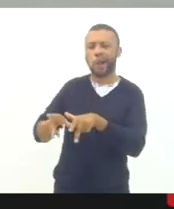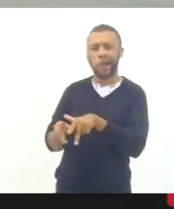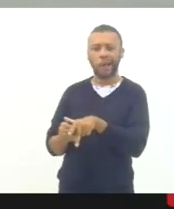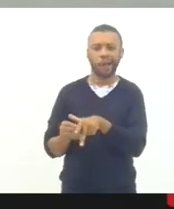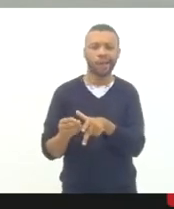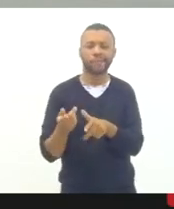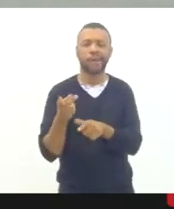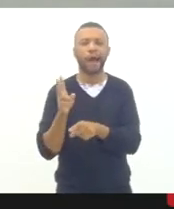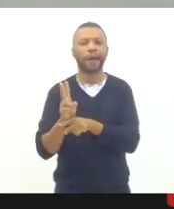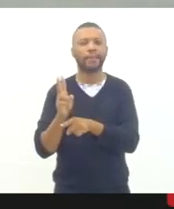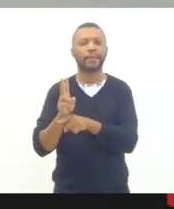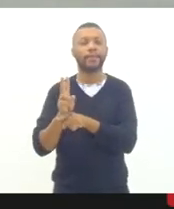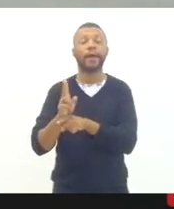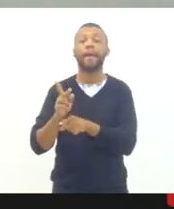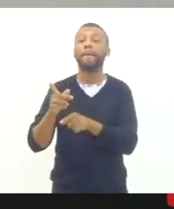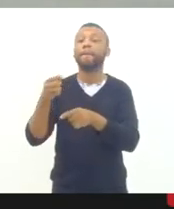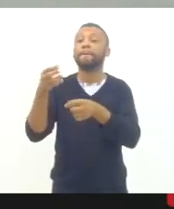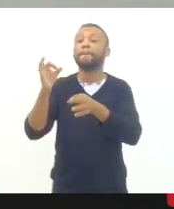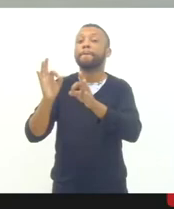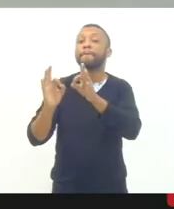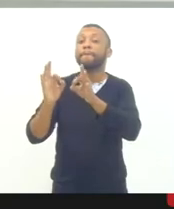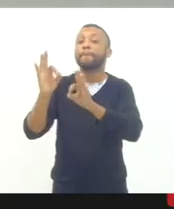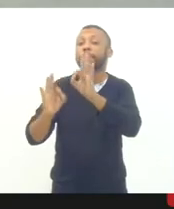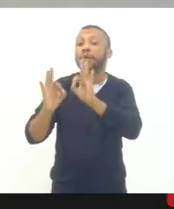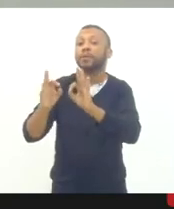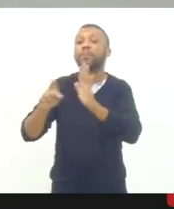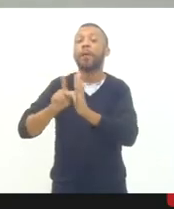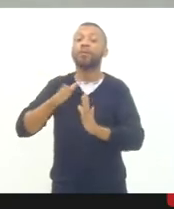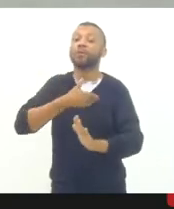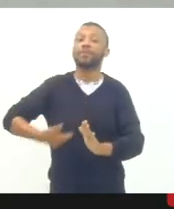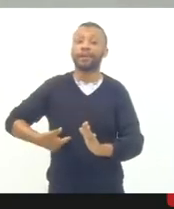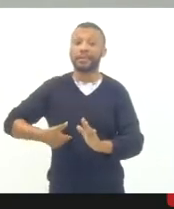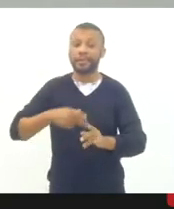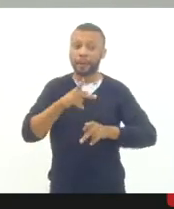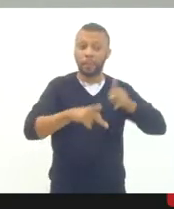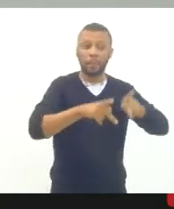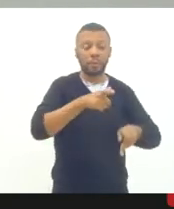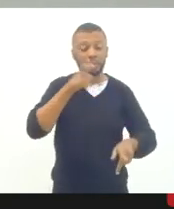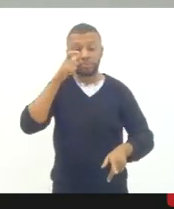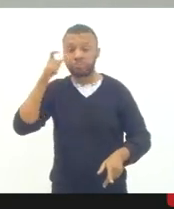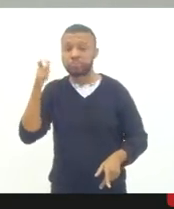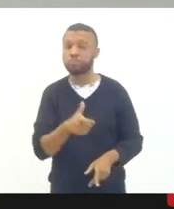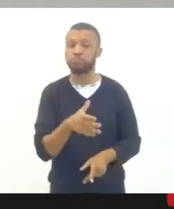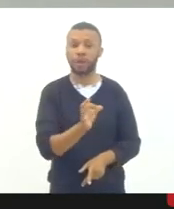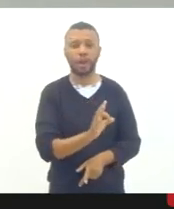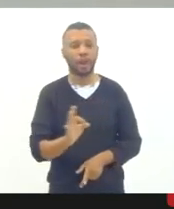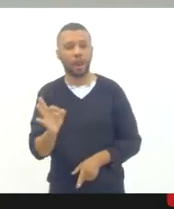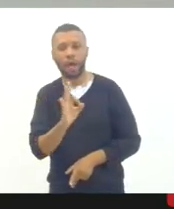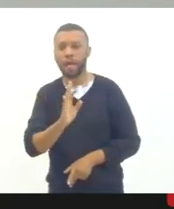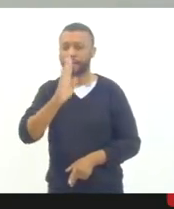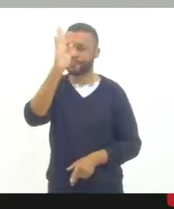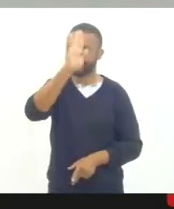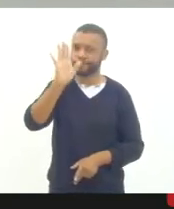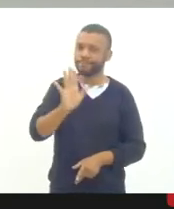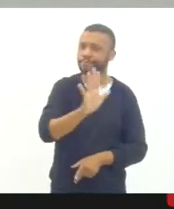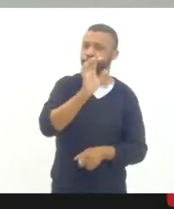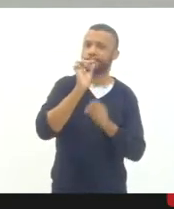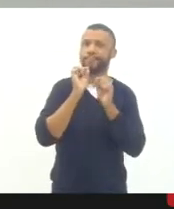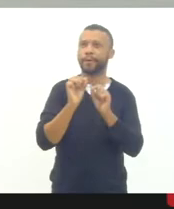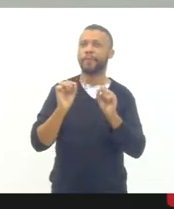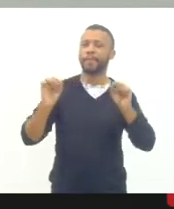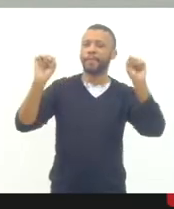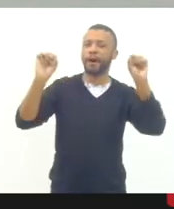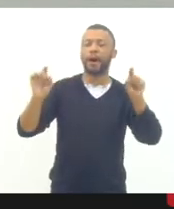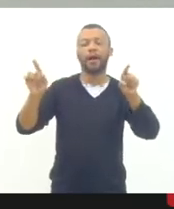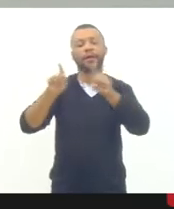a planos de governo que não interessam à população brasileira e à população dos